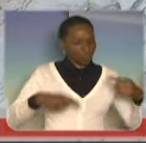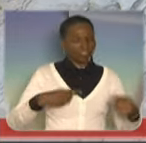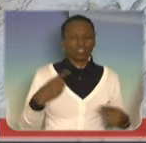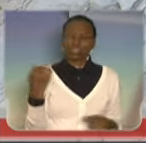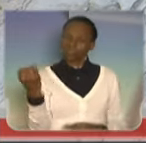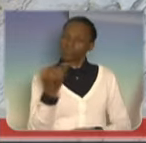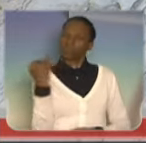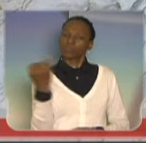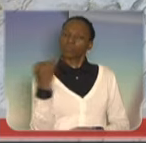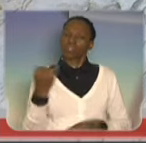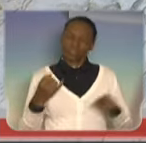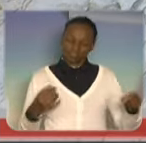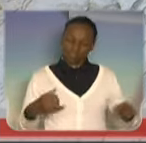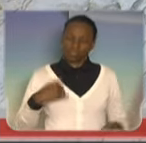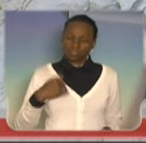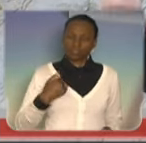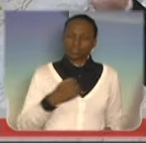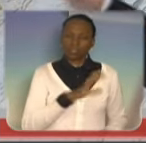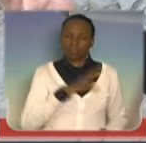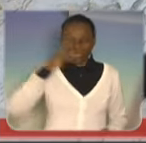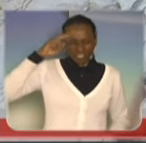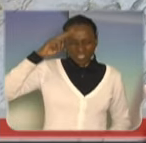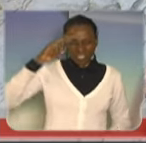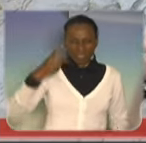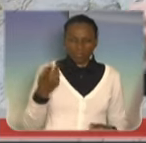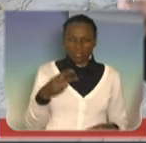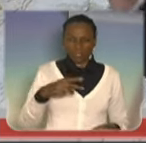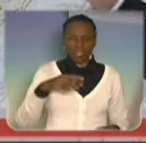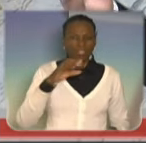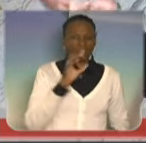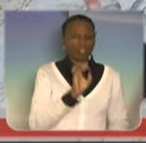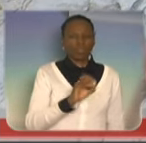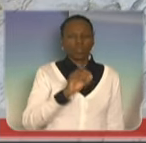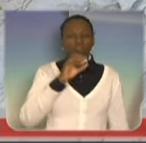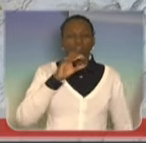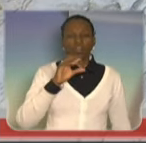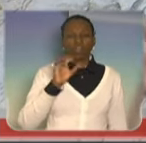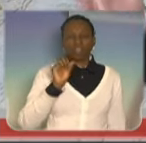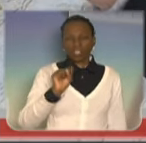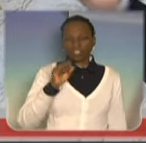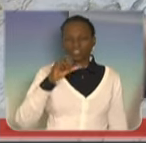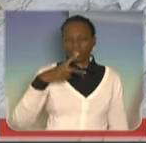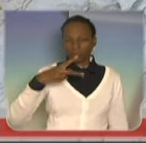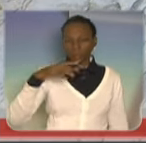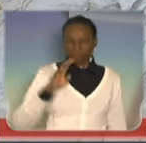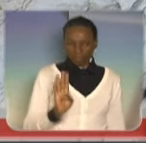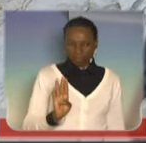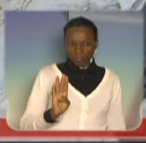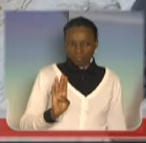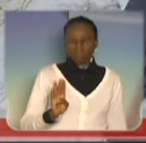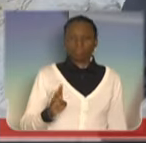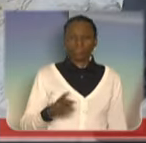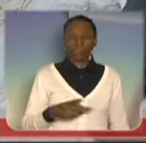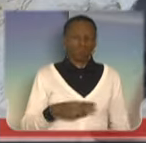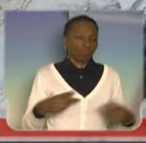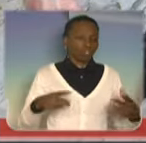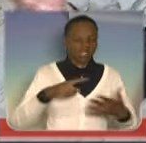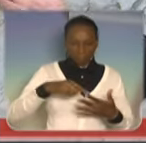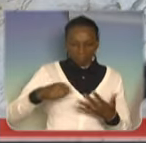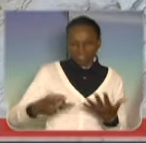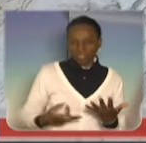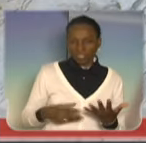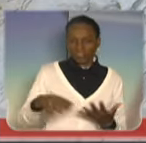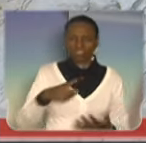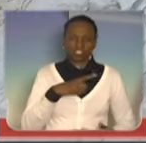mais novo que eu de idade, mas lembra quando nós tínhamos matérias como educação moral e cívica, o SPB e outras? Vossa Excelência deve ter estudado isso. Que, aliás, o seu